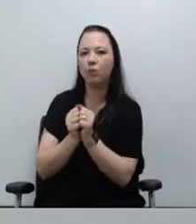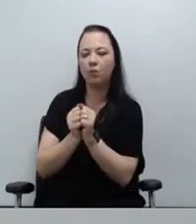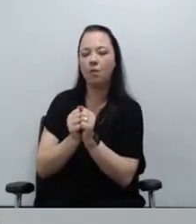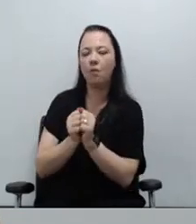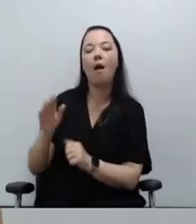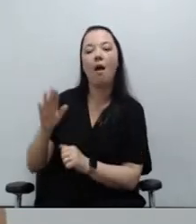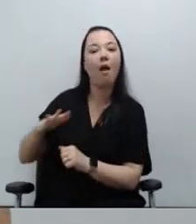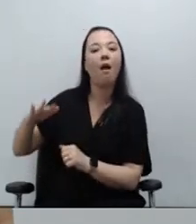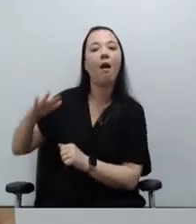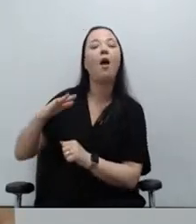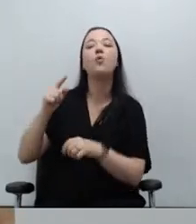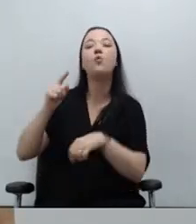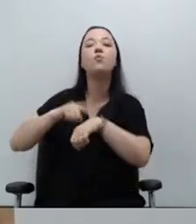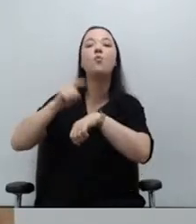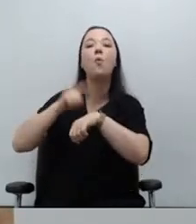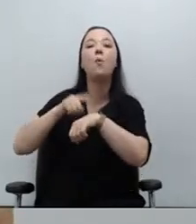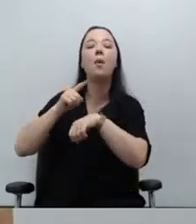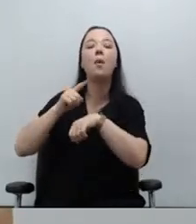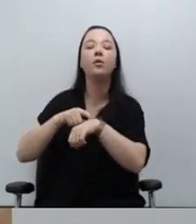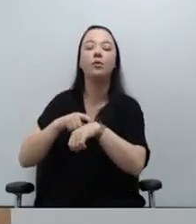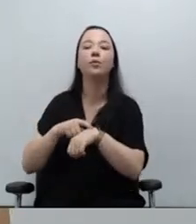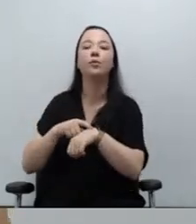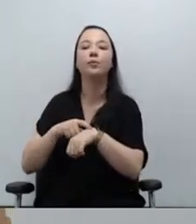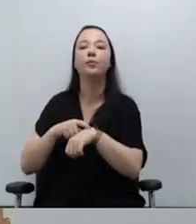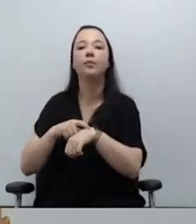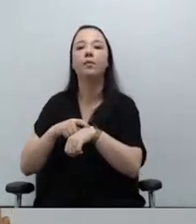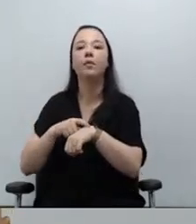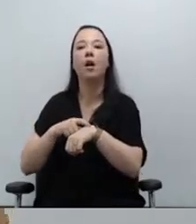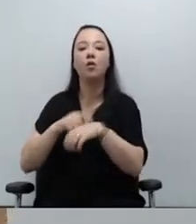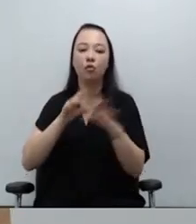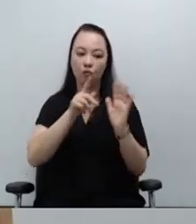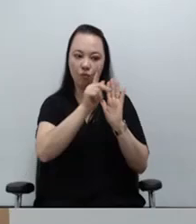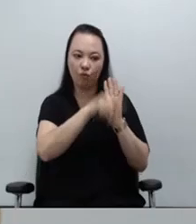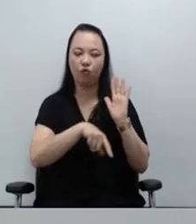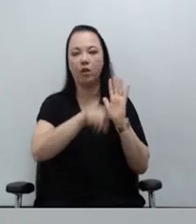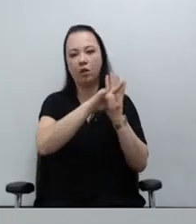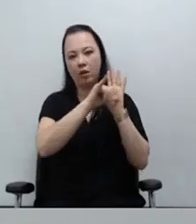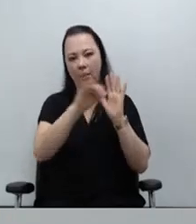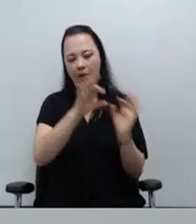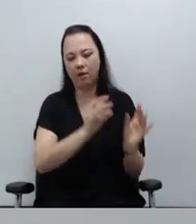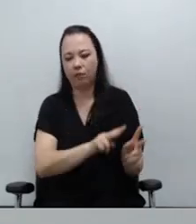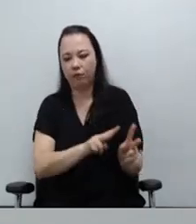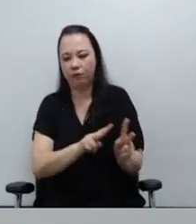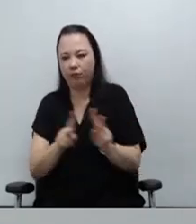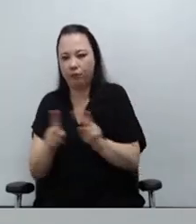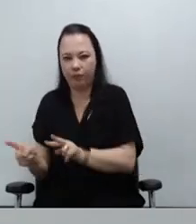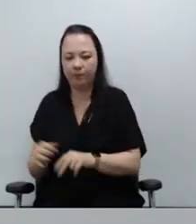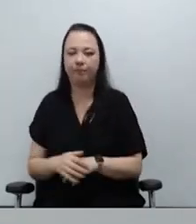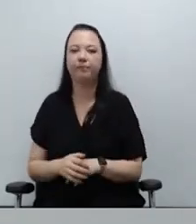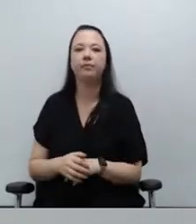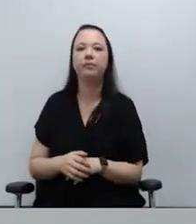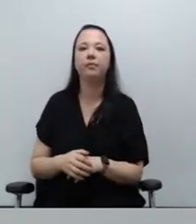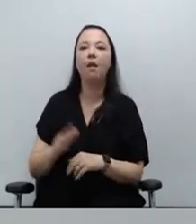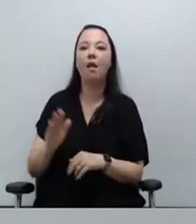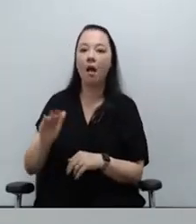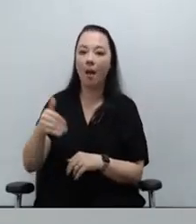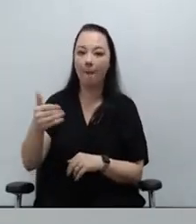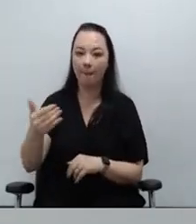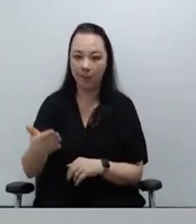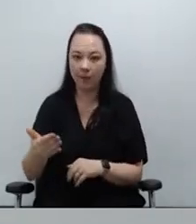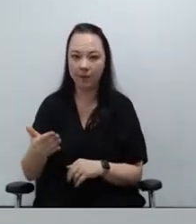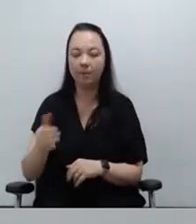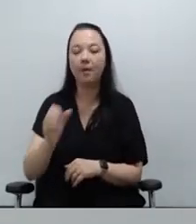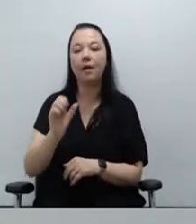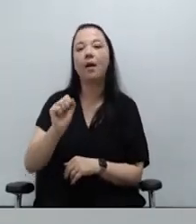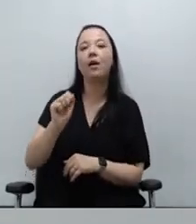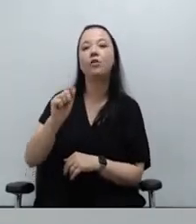Legislativa nesse momento de tramitação dos projetos de lei. Próxima inscrita é a gente de Defensoria,